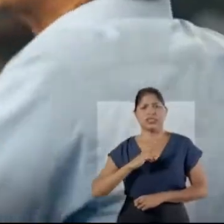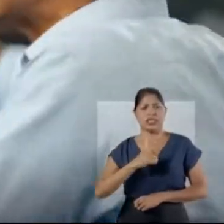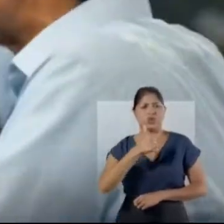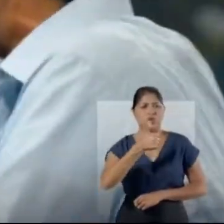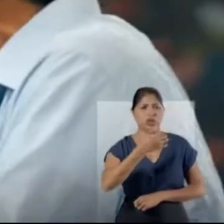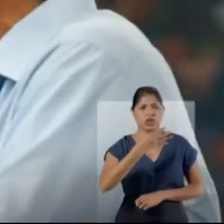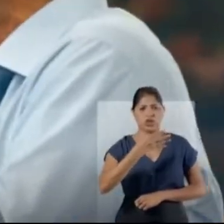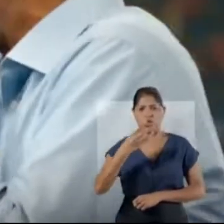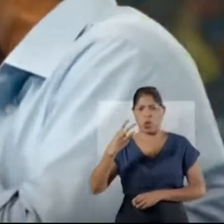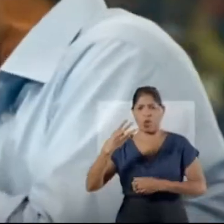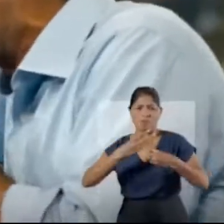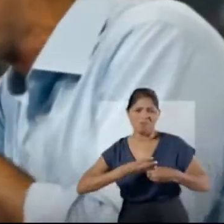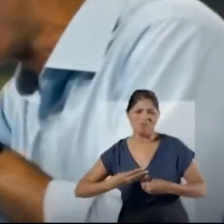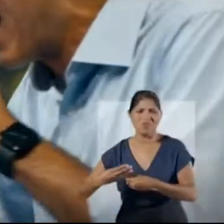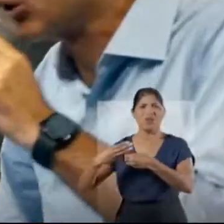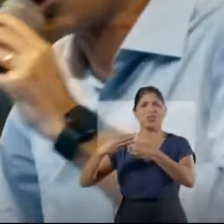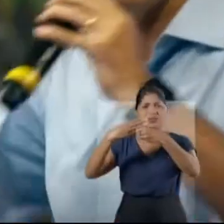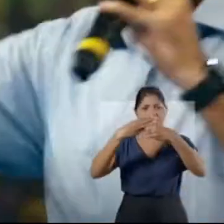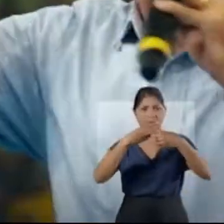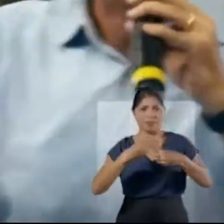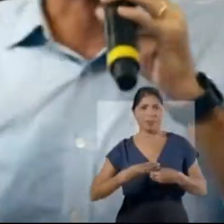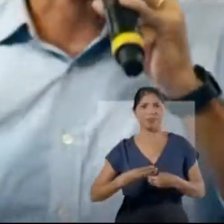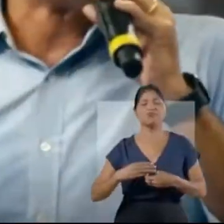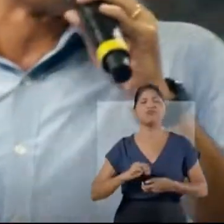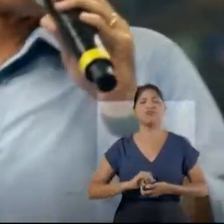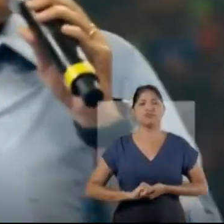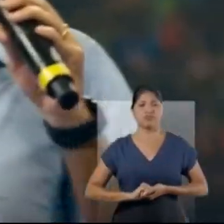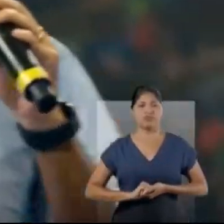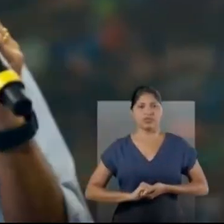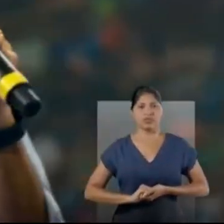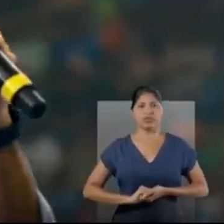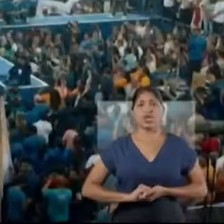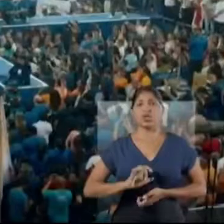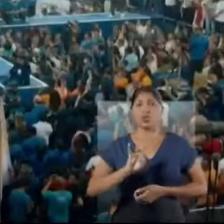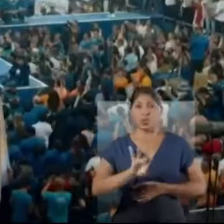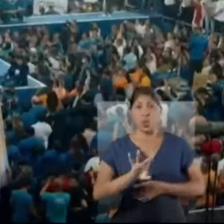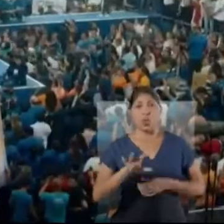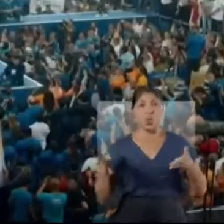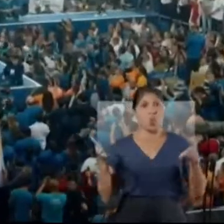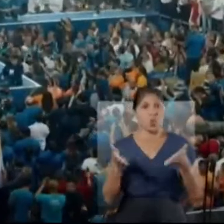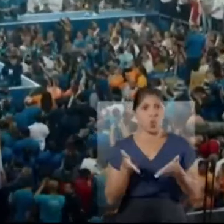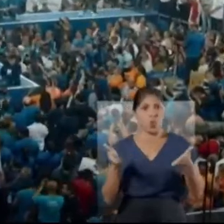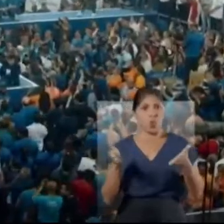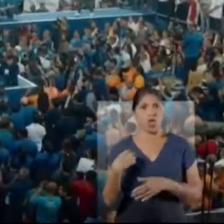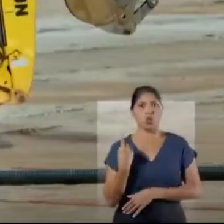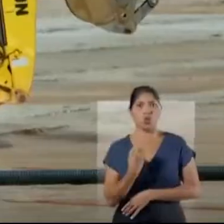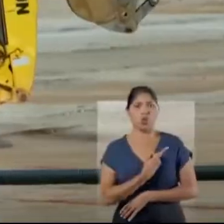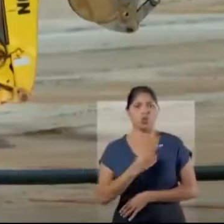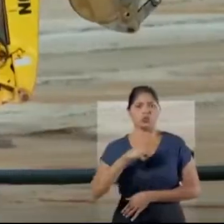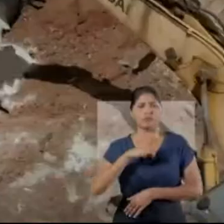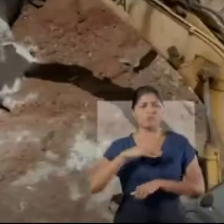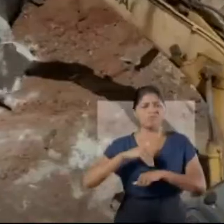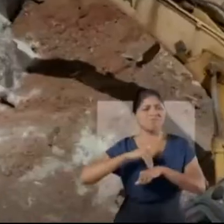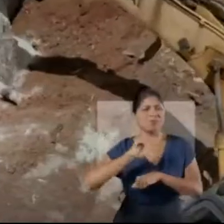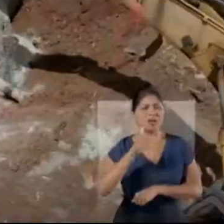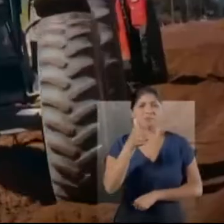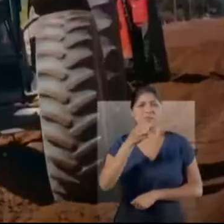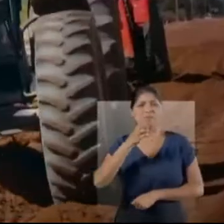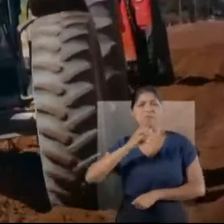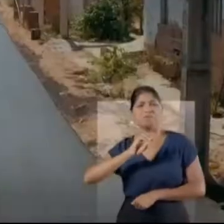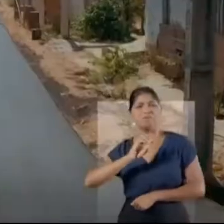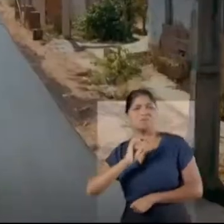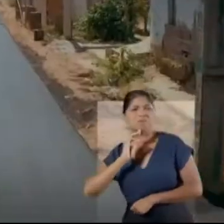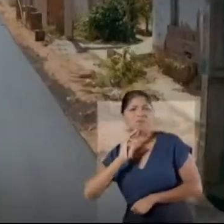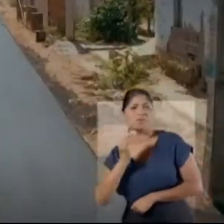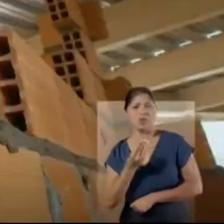nos 144 municípios do Estado. Só agora nós temos mais